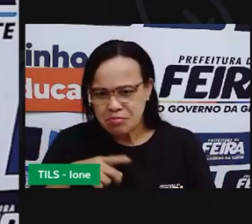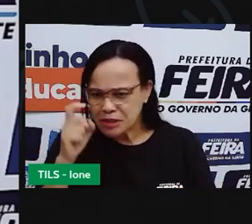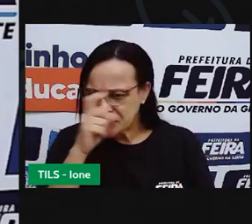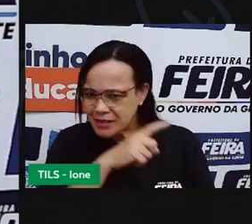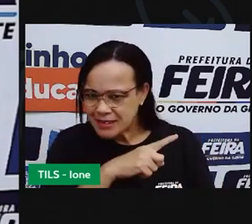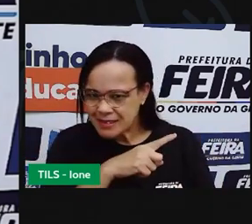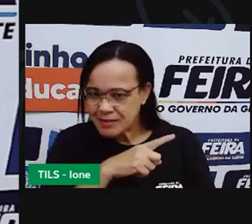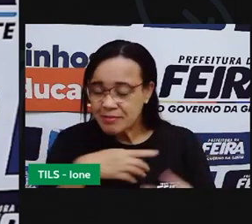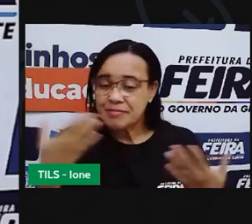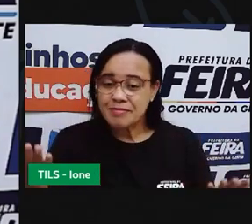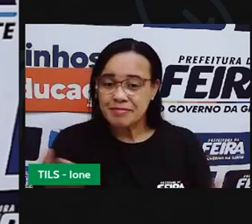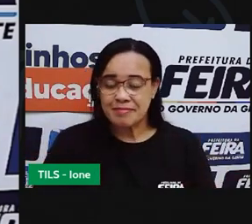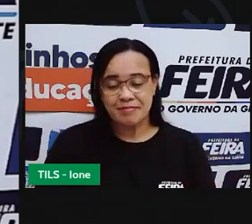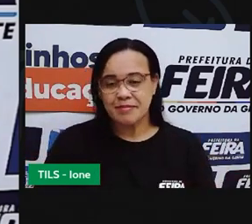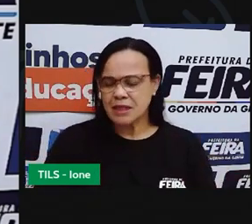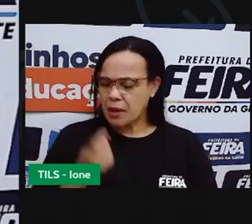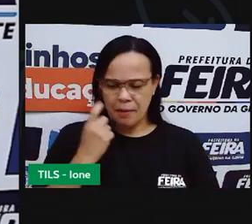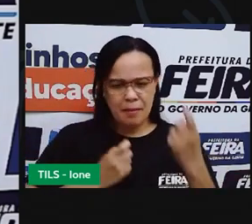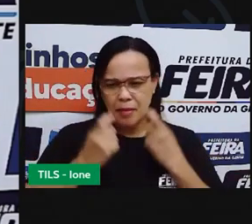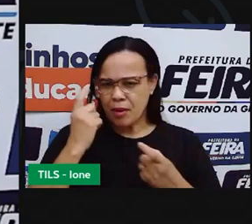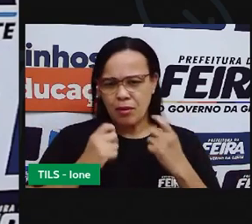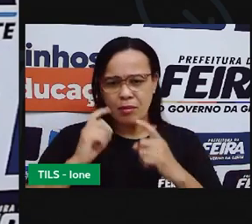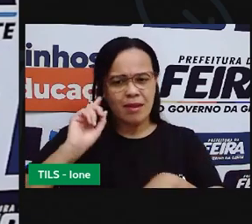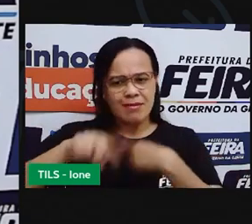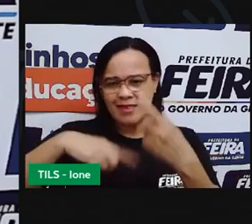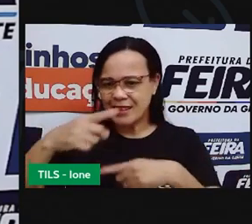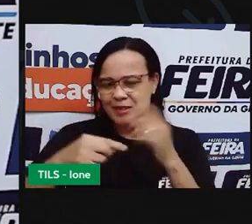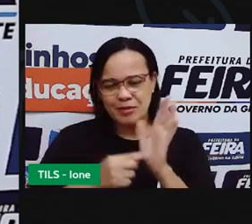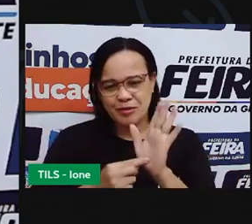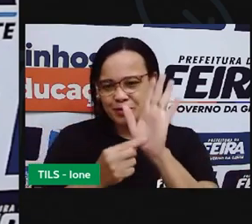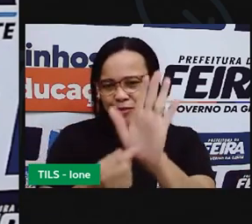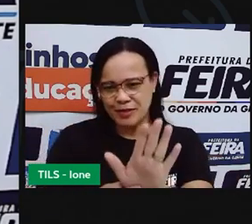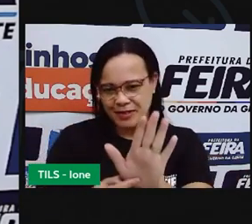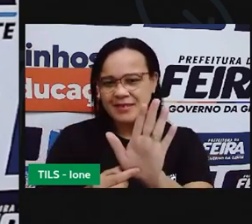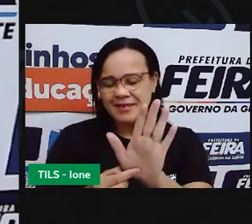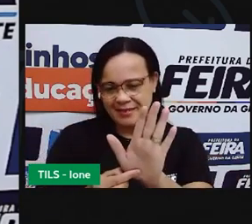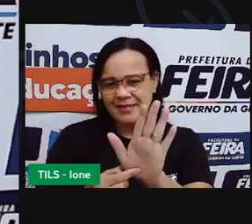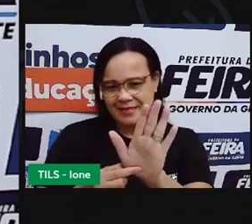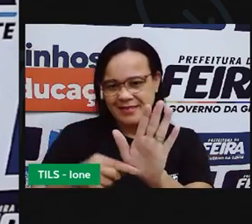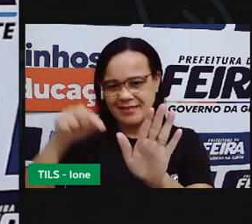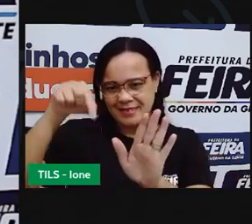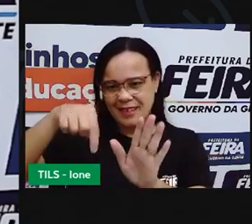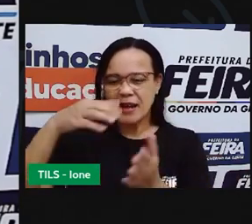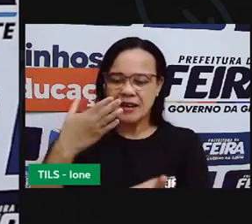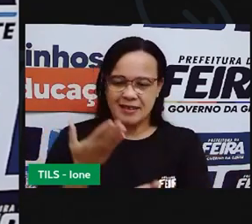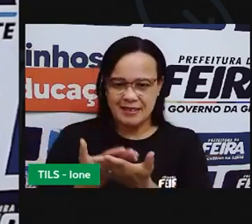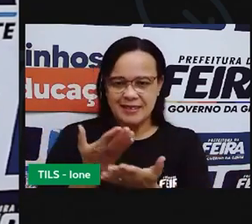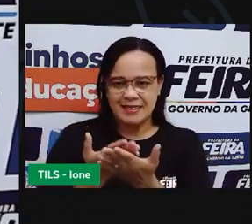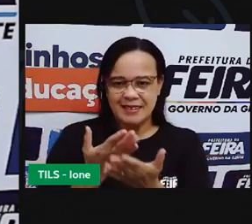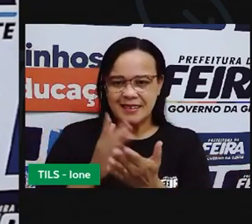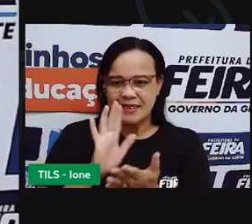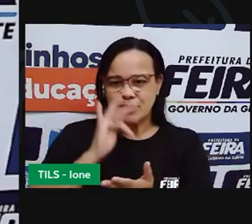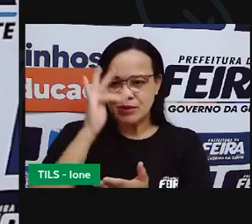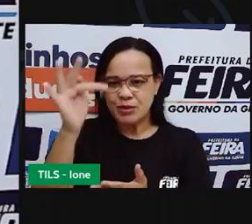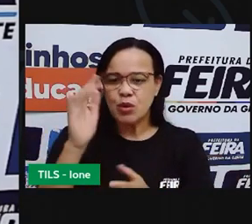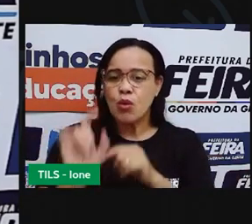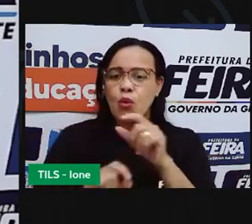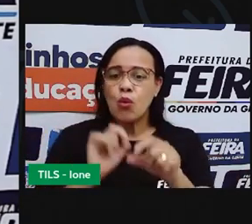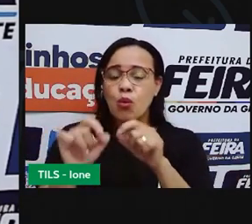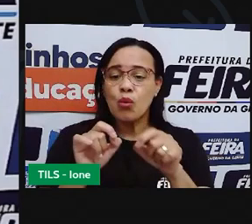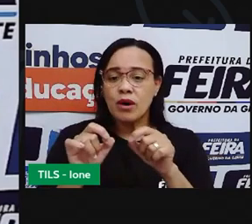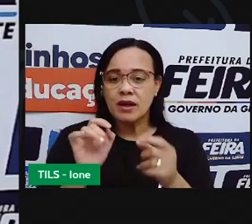leitura Não se Preocupe Que eu vou Mostrar Também Aqui Nas nossas Apresentações